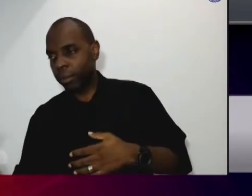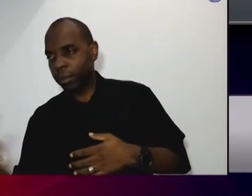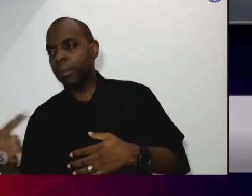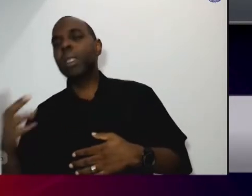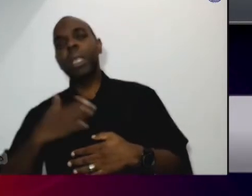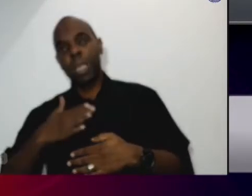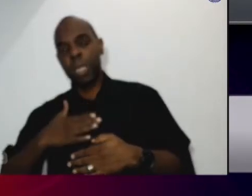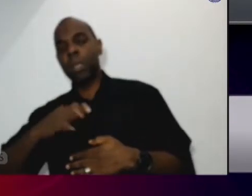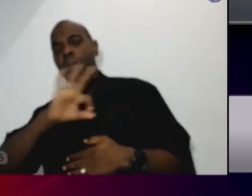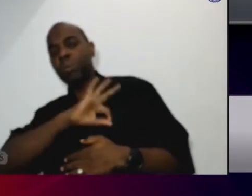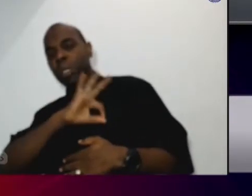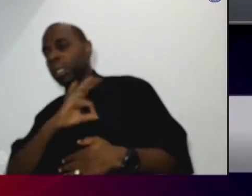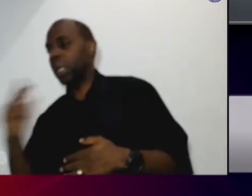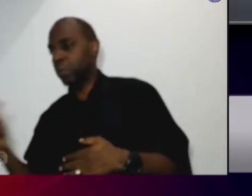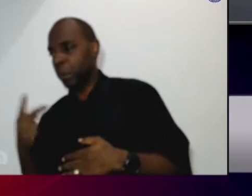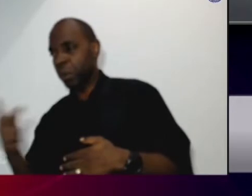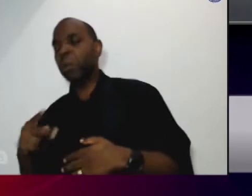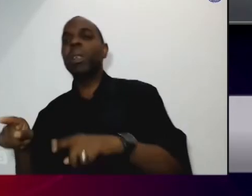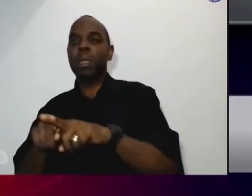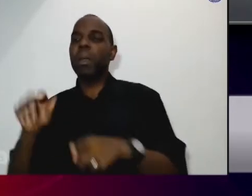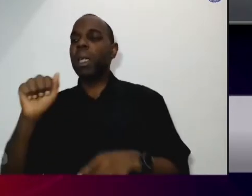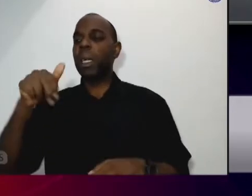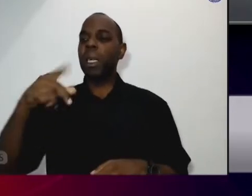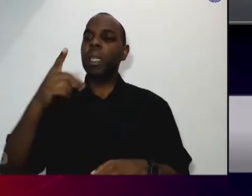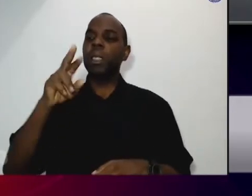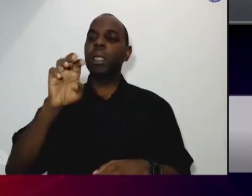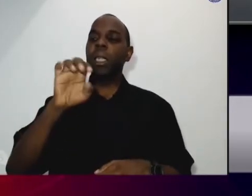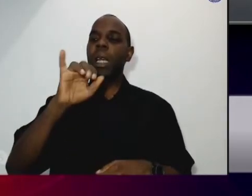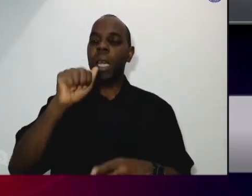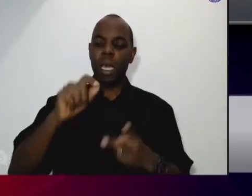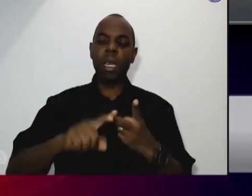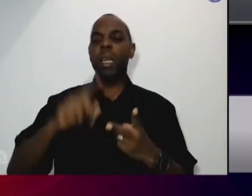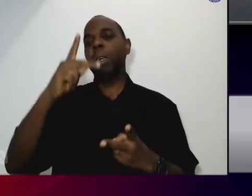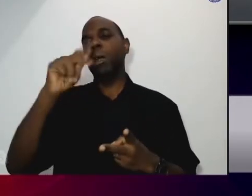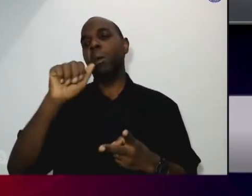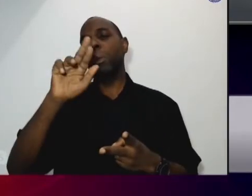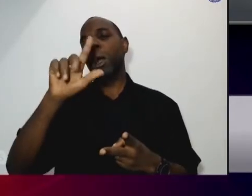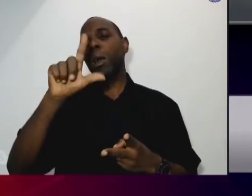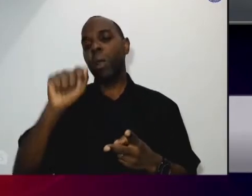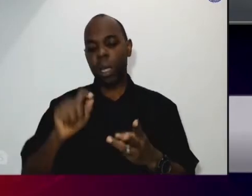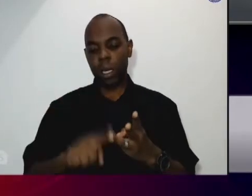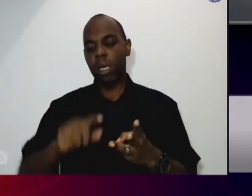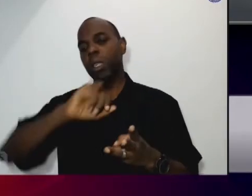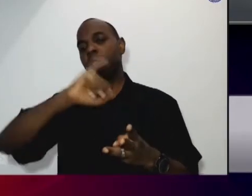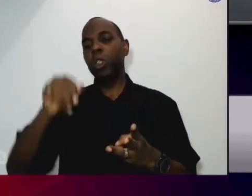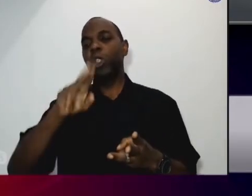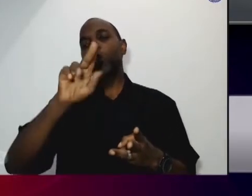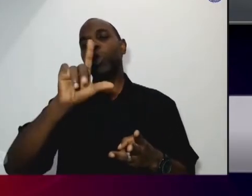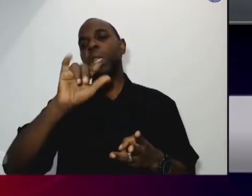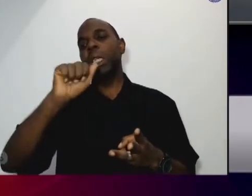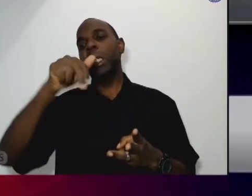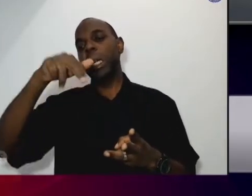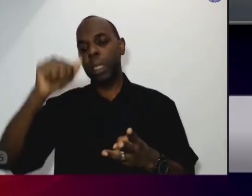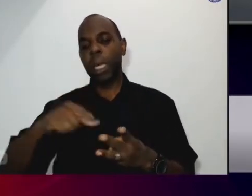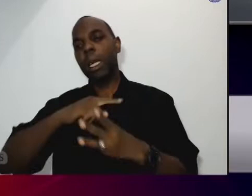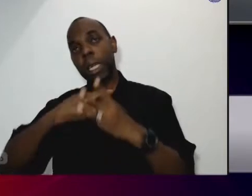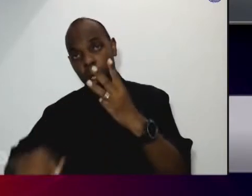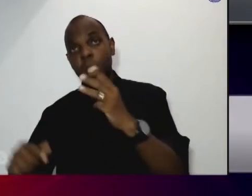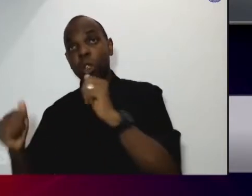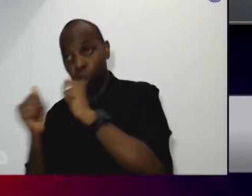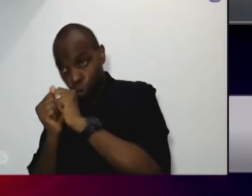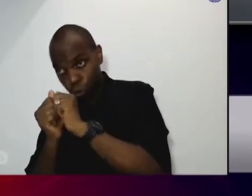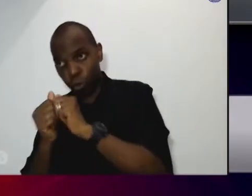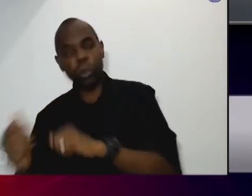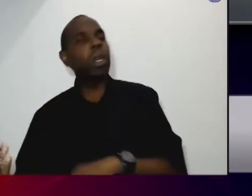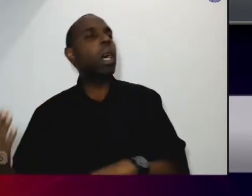andréia paula juliana então a gente conversa com elas e elas trabalham essas mulheres fortalecendo elas